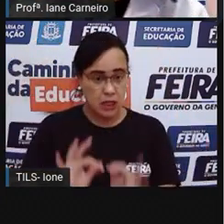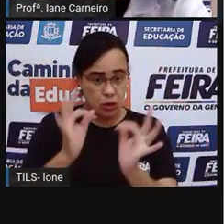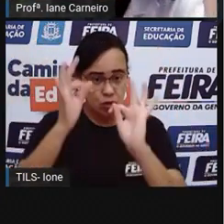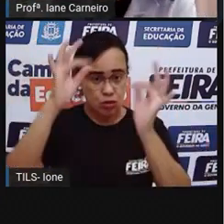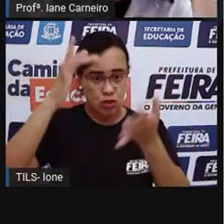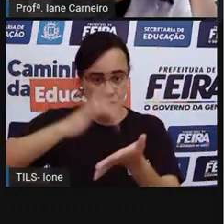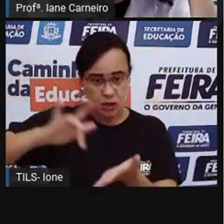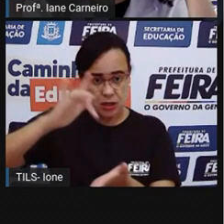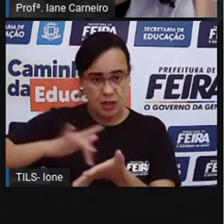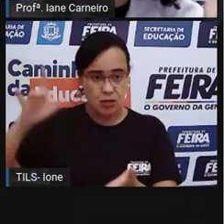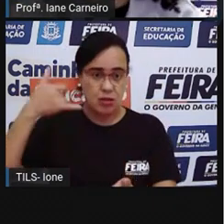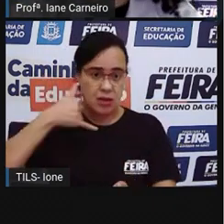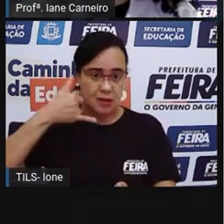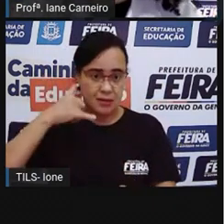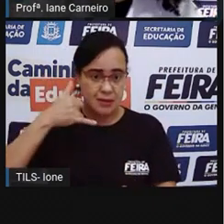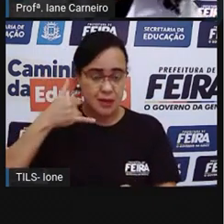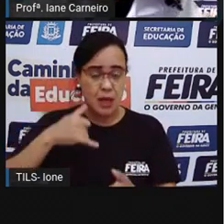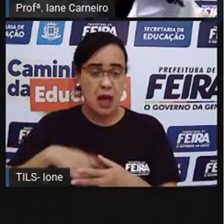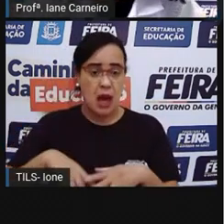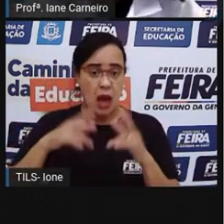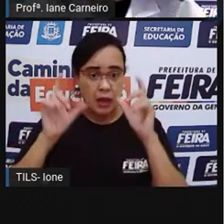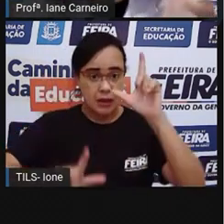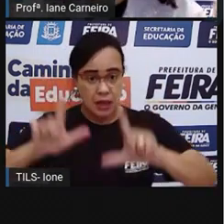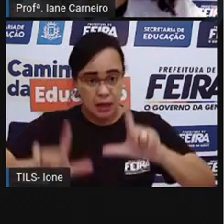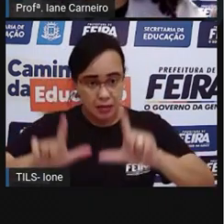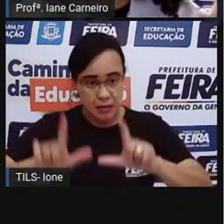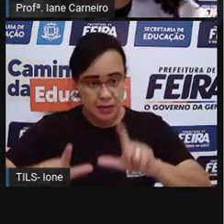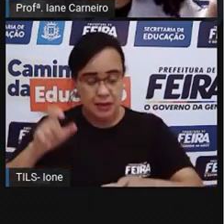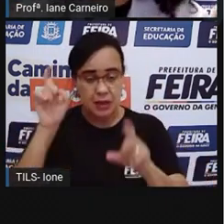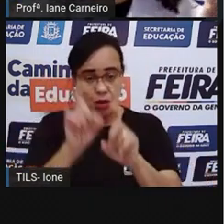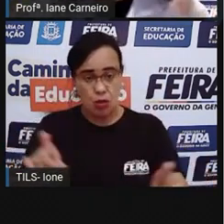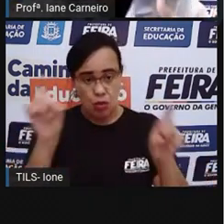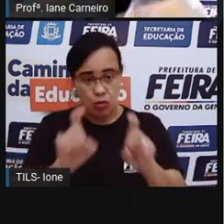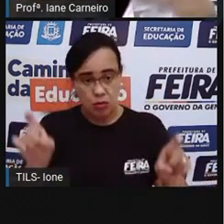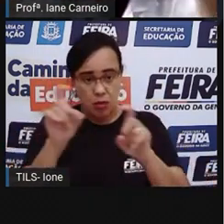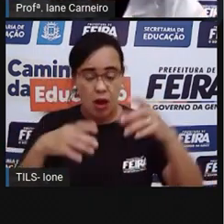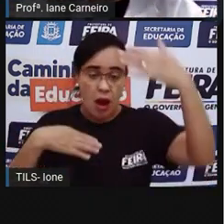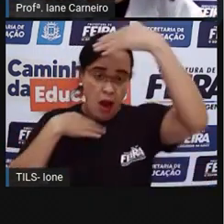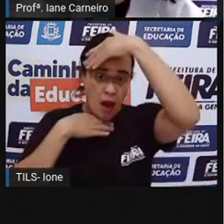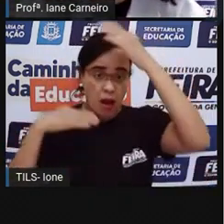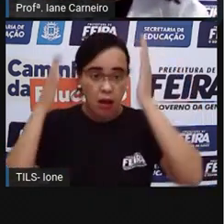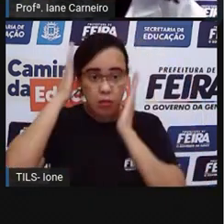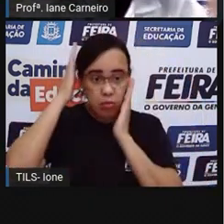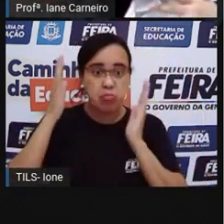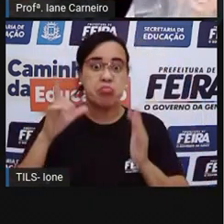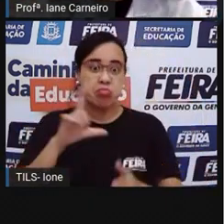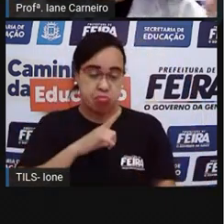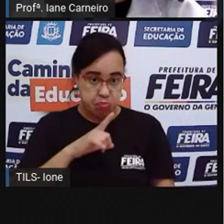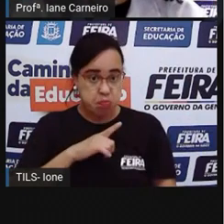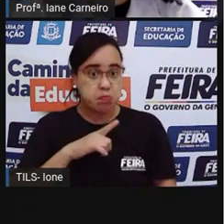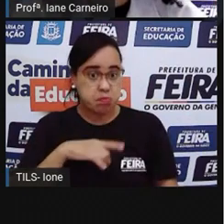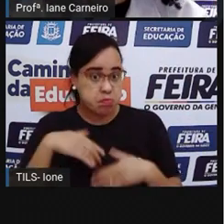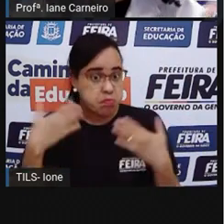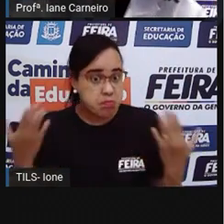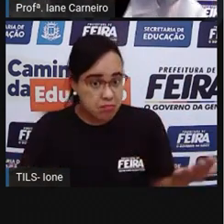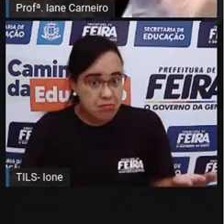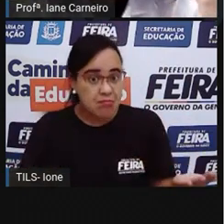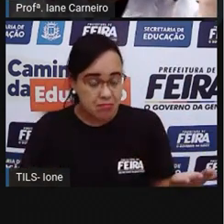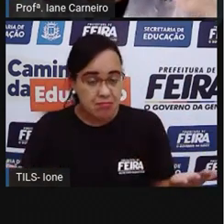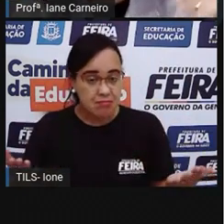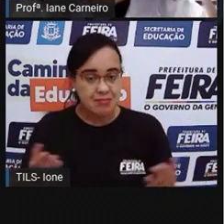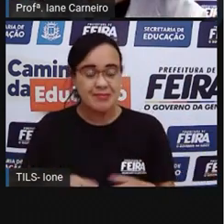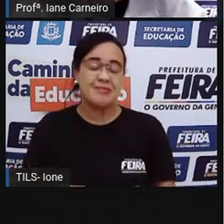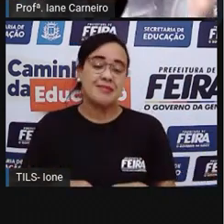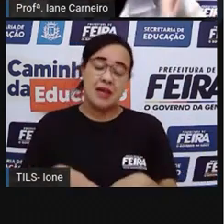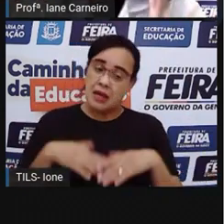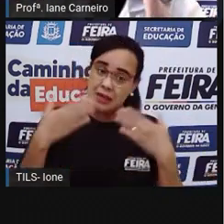brincou tanto que ficou com a cabeça quadrada, né? Não ficou de verdade, é uma história, né? Mas quer dizer que quando a gente